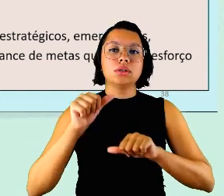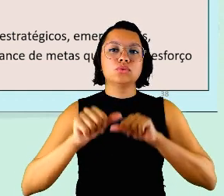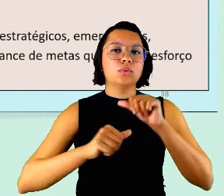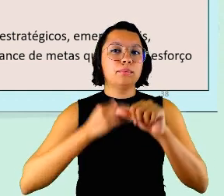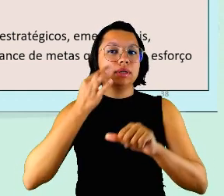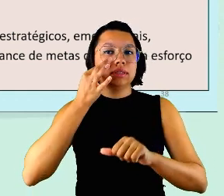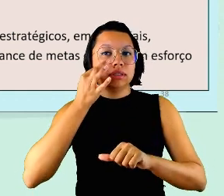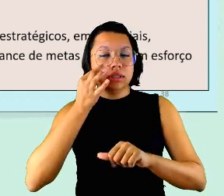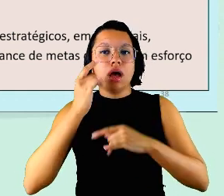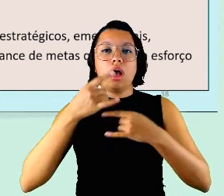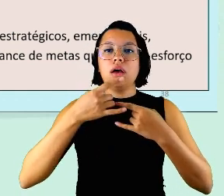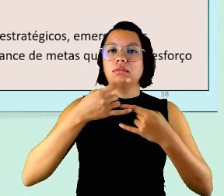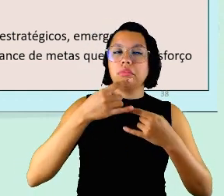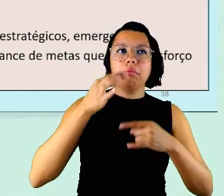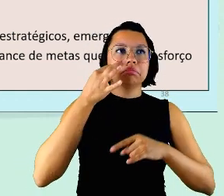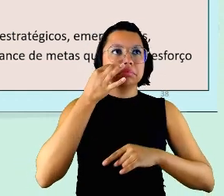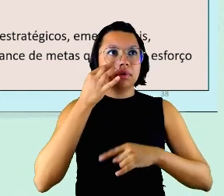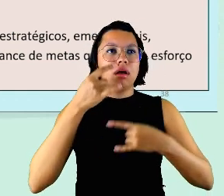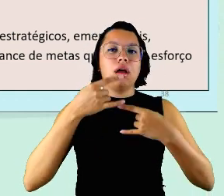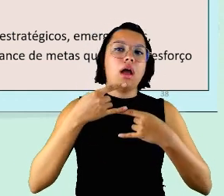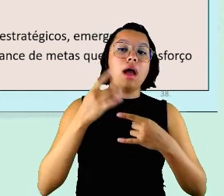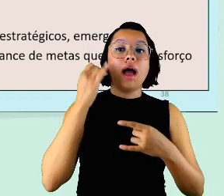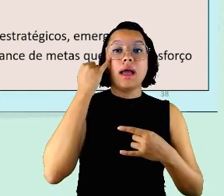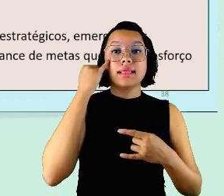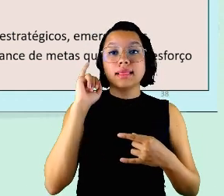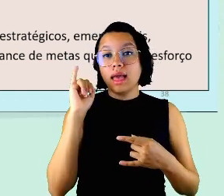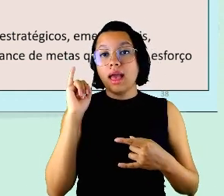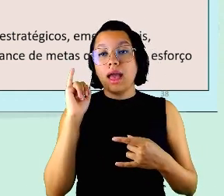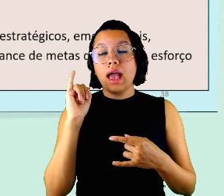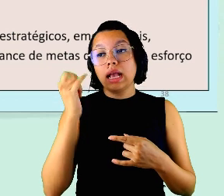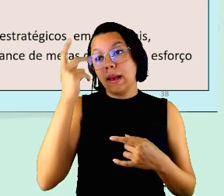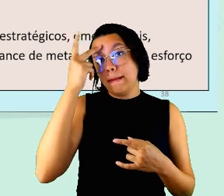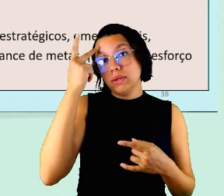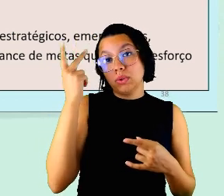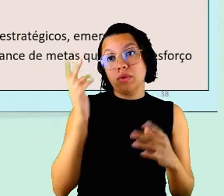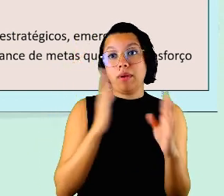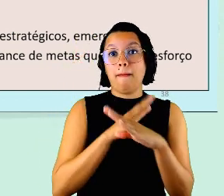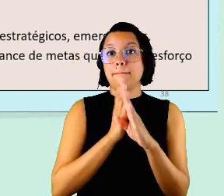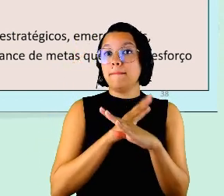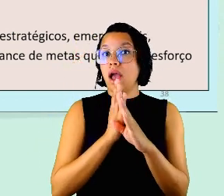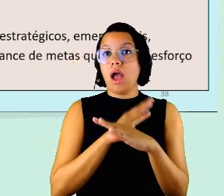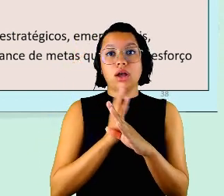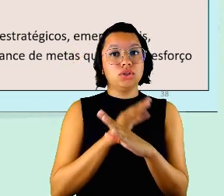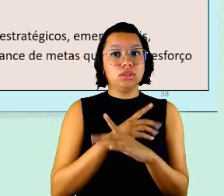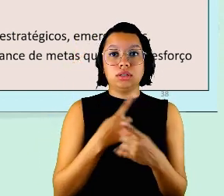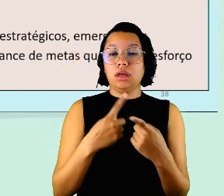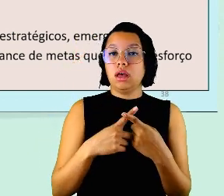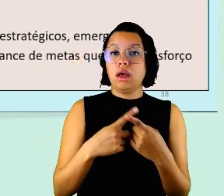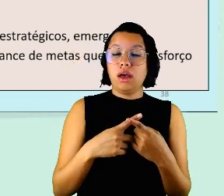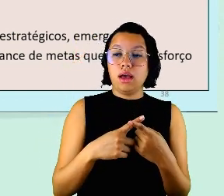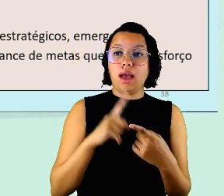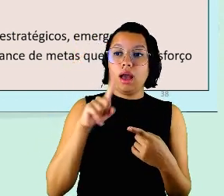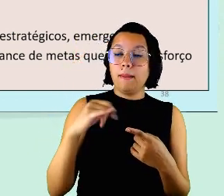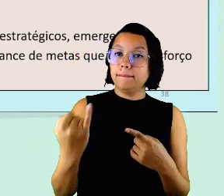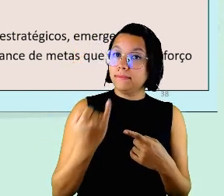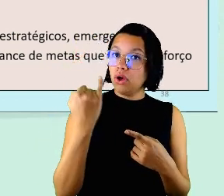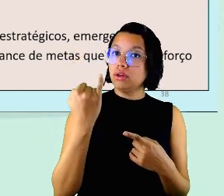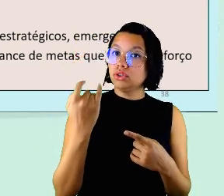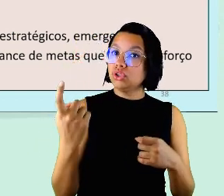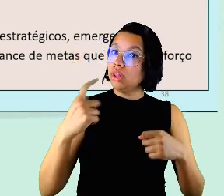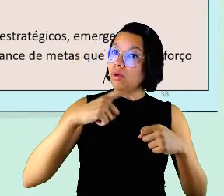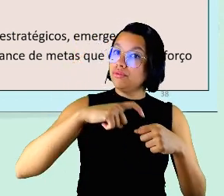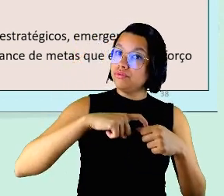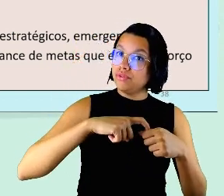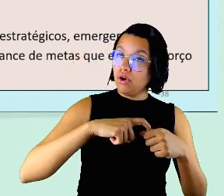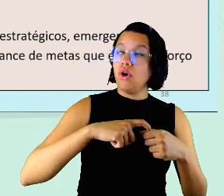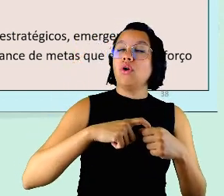trabalho remoto a ideia é que a pessoa não fique perdida que é sempre importante que ela possa retornar à